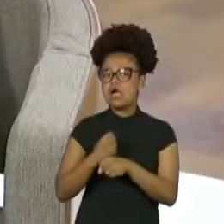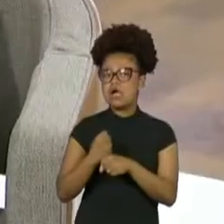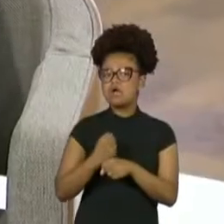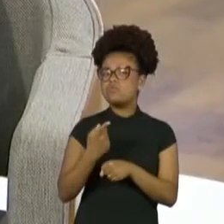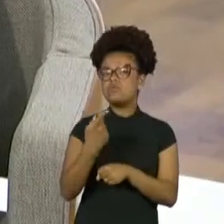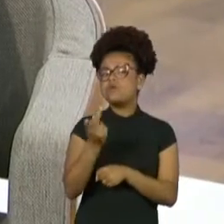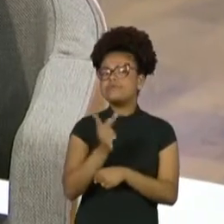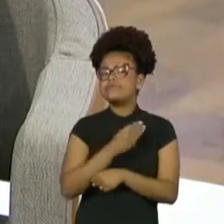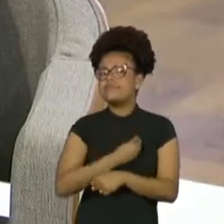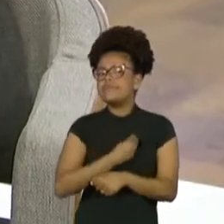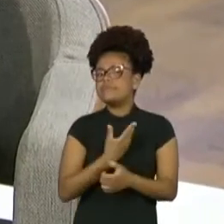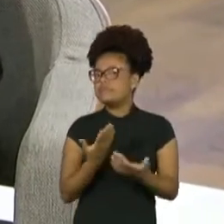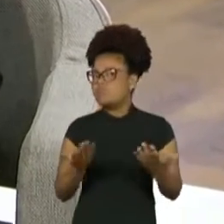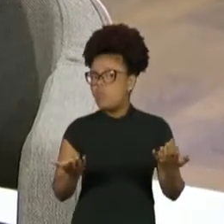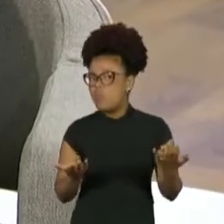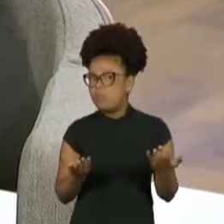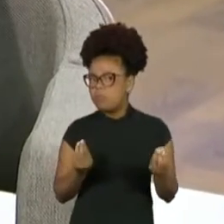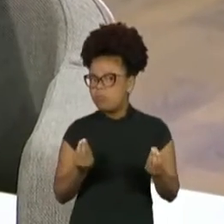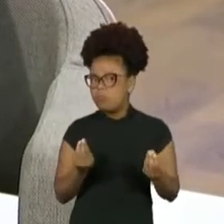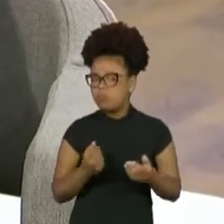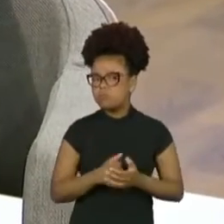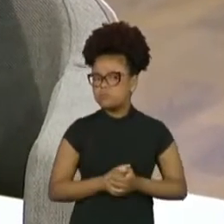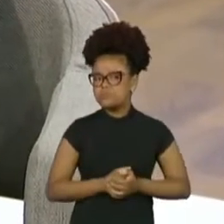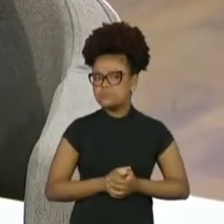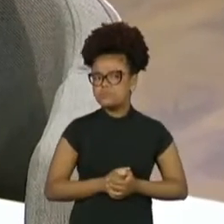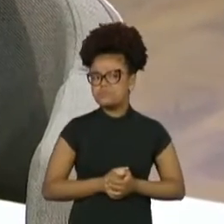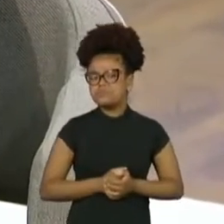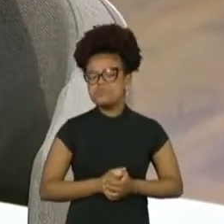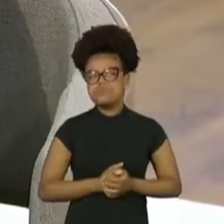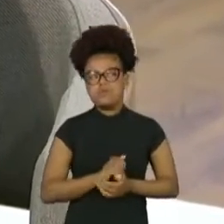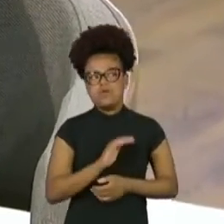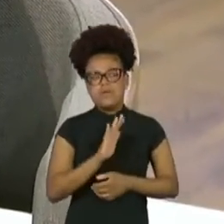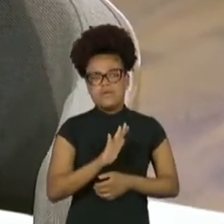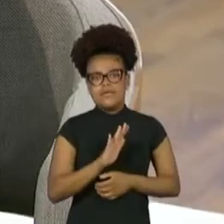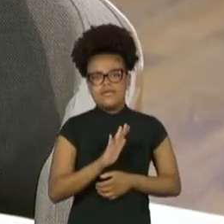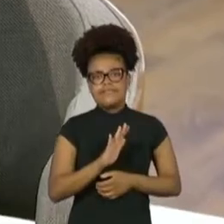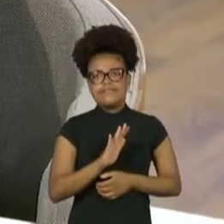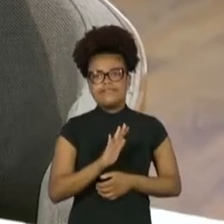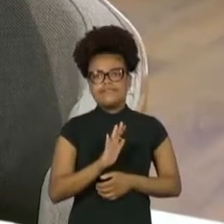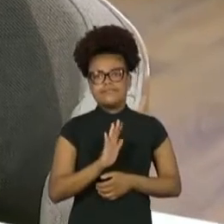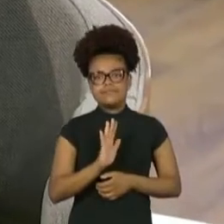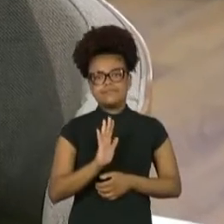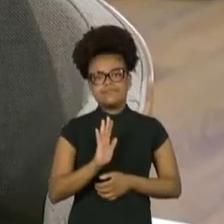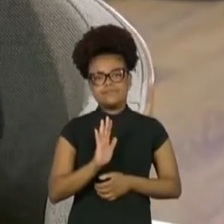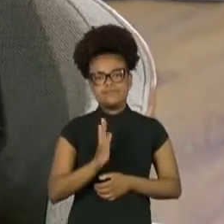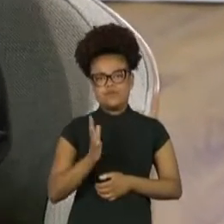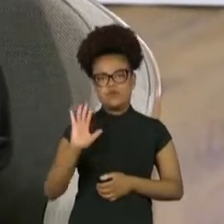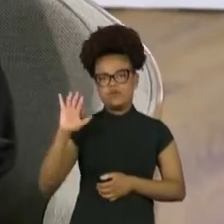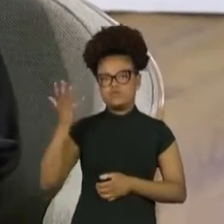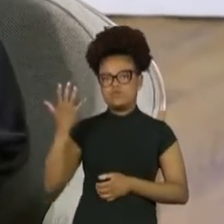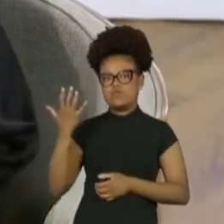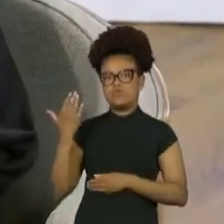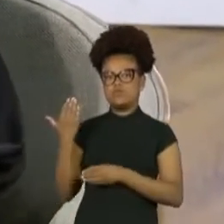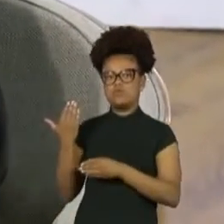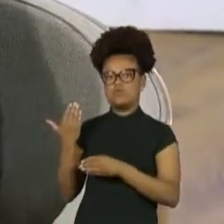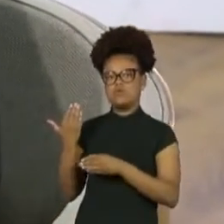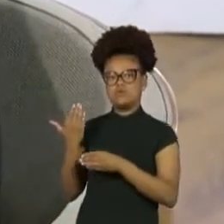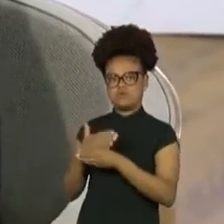esse episódio desagradável que aconteceu,